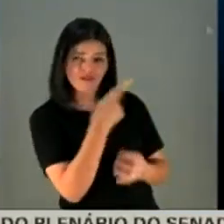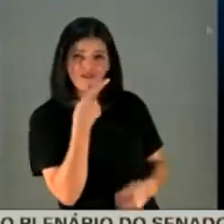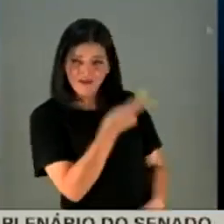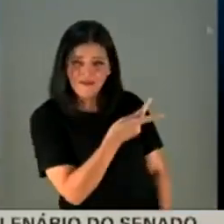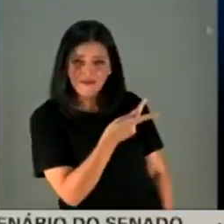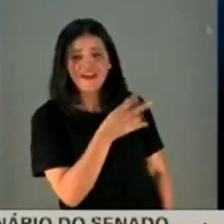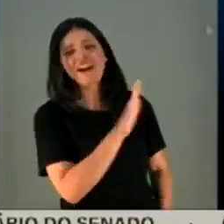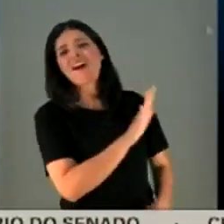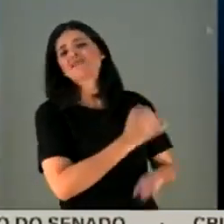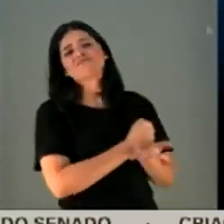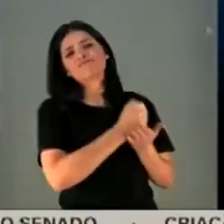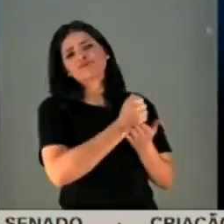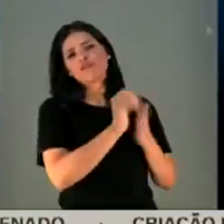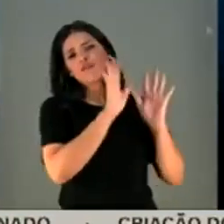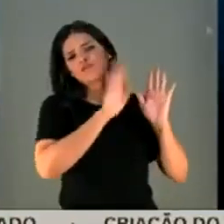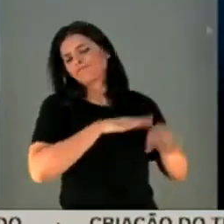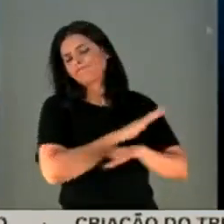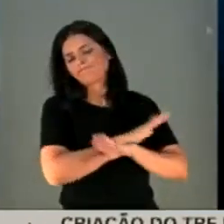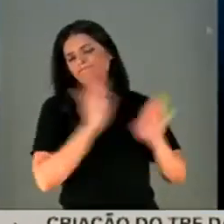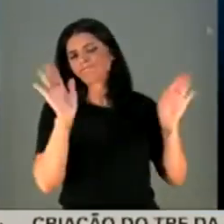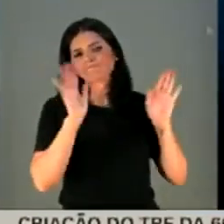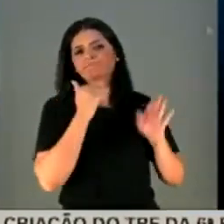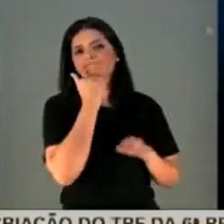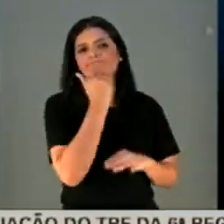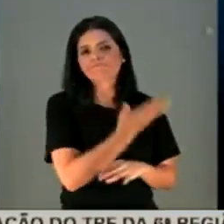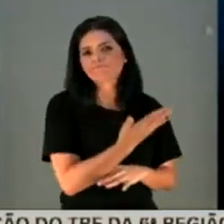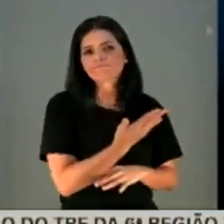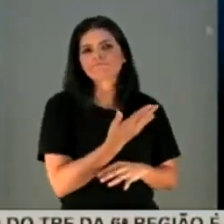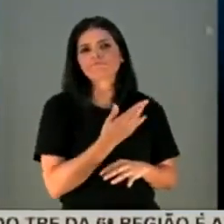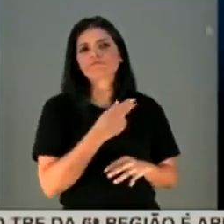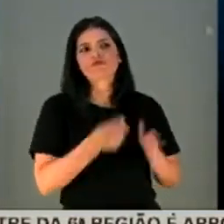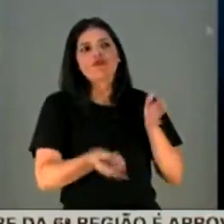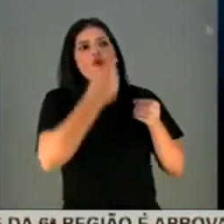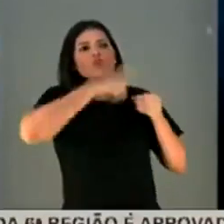dizendo, então já está feito, cara. Não tem mais o que conversar.